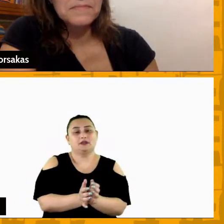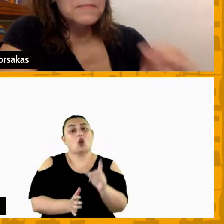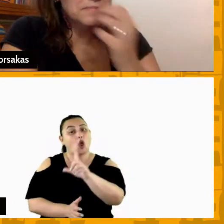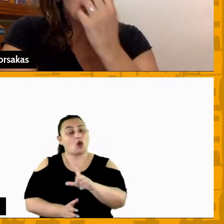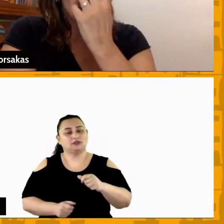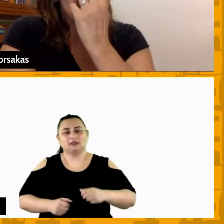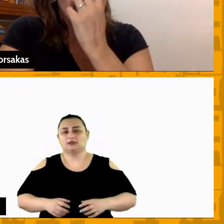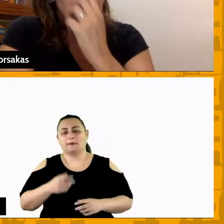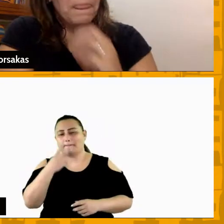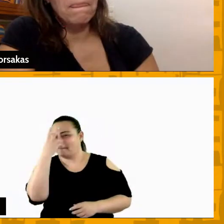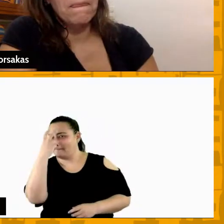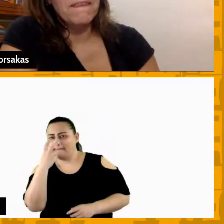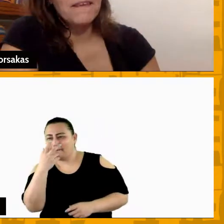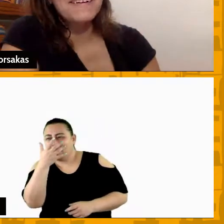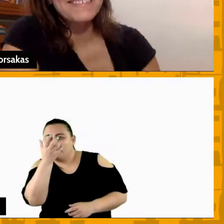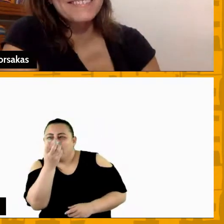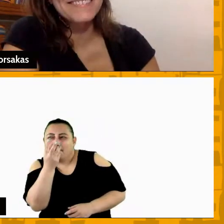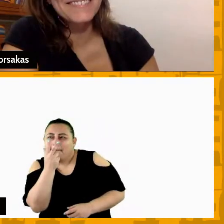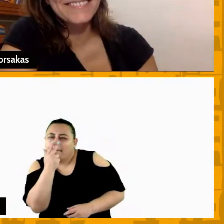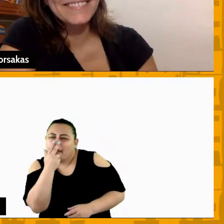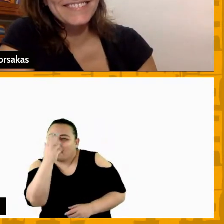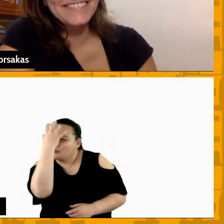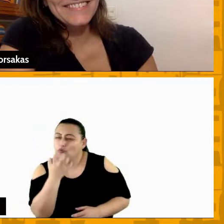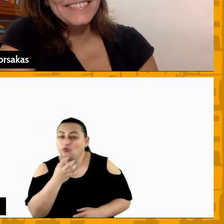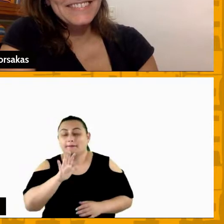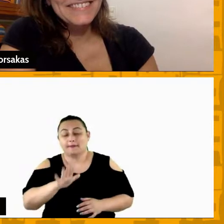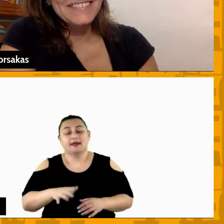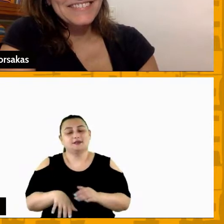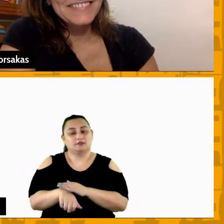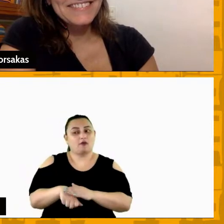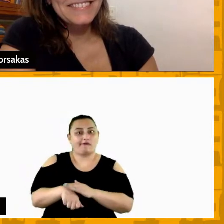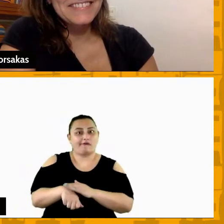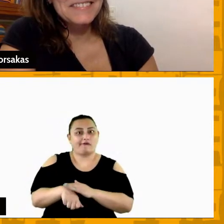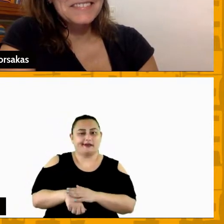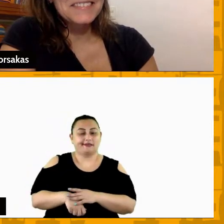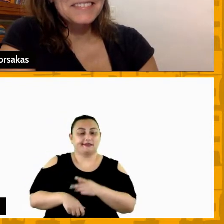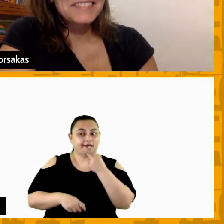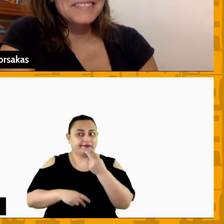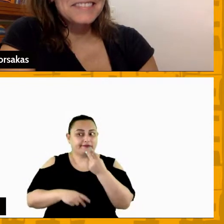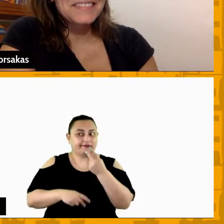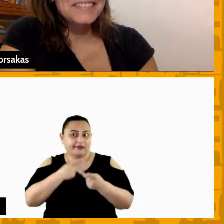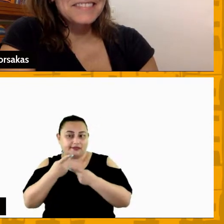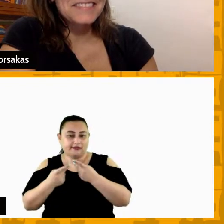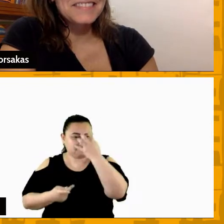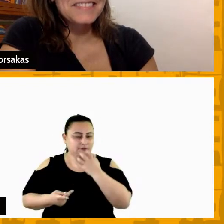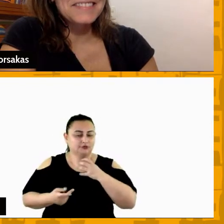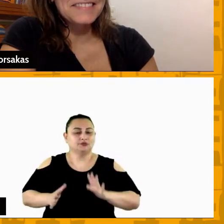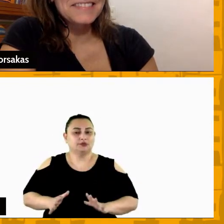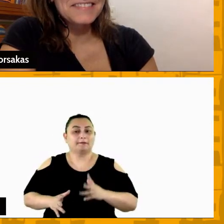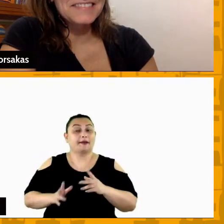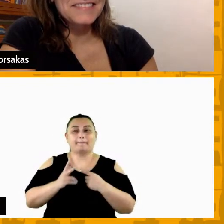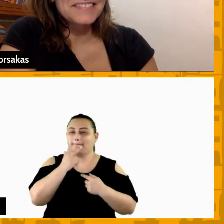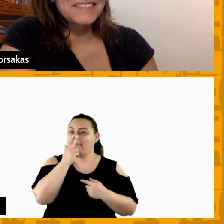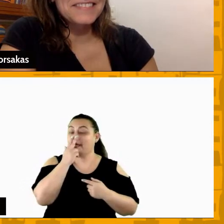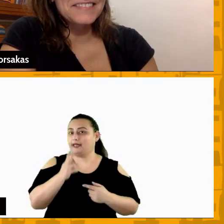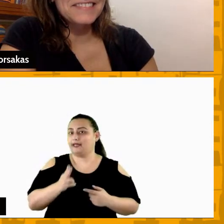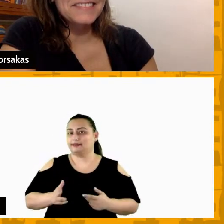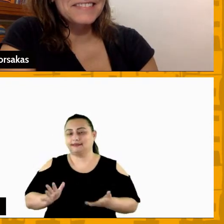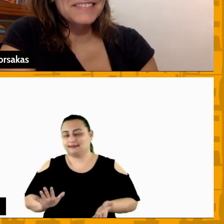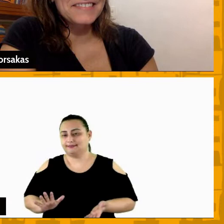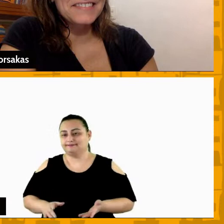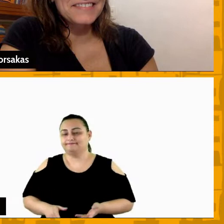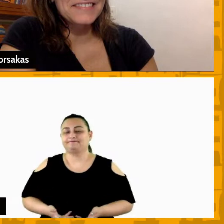que a gente está dando dura mas às vezes numa conversa a gente está falando de forma dura assim e não aparece eu sempre falava para